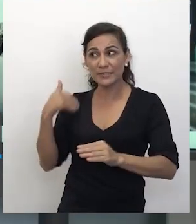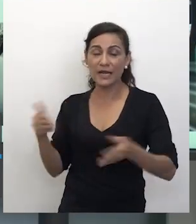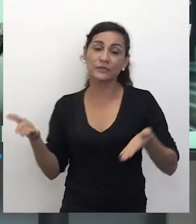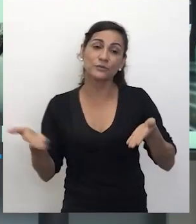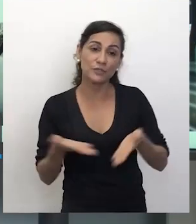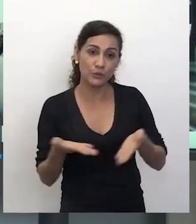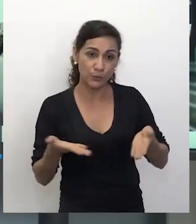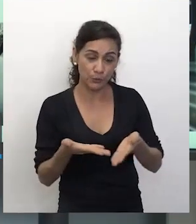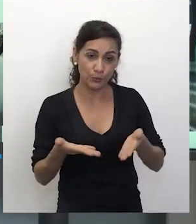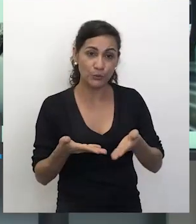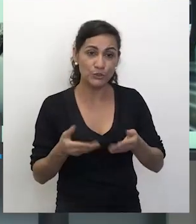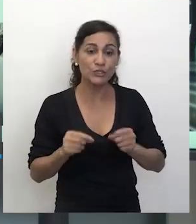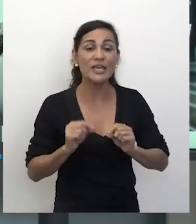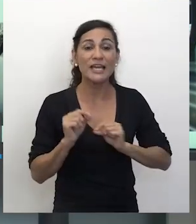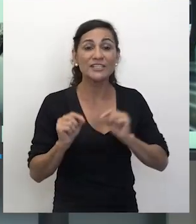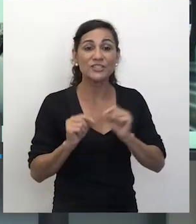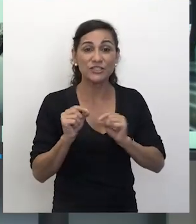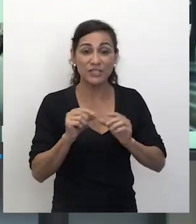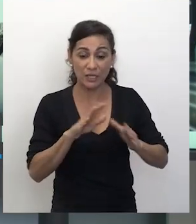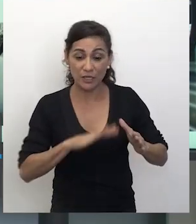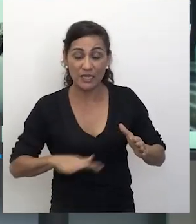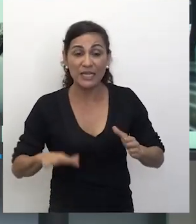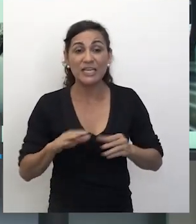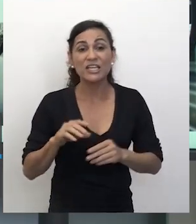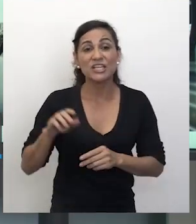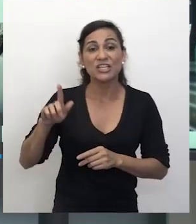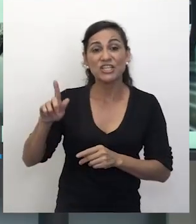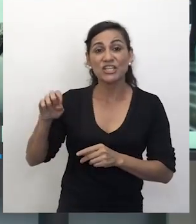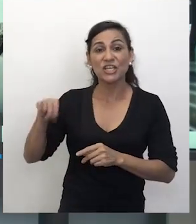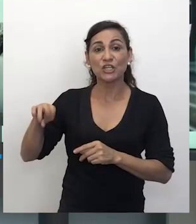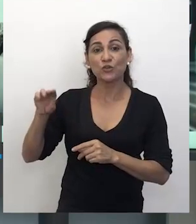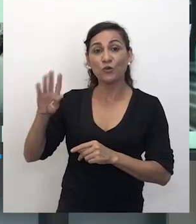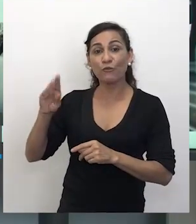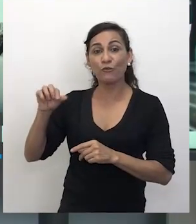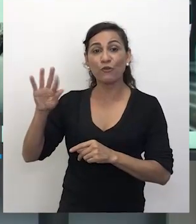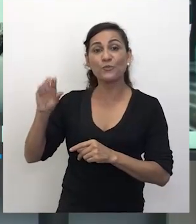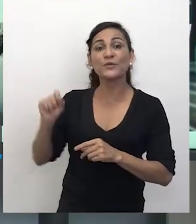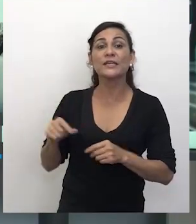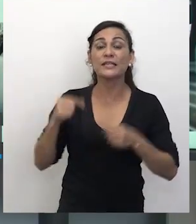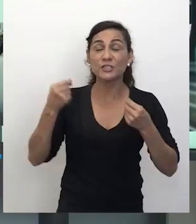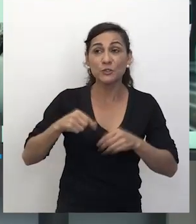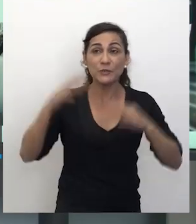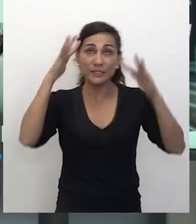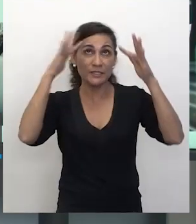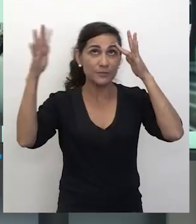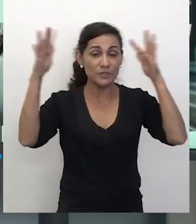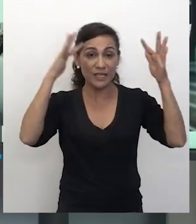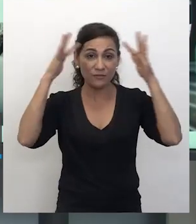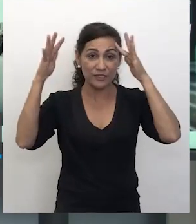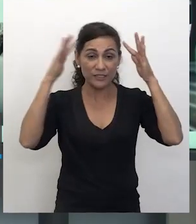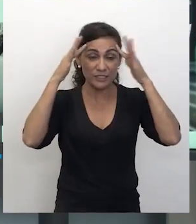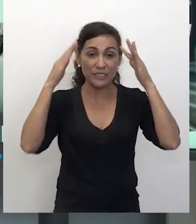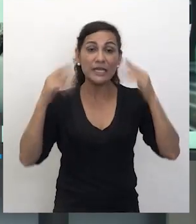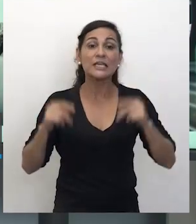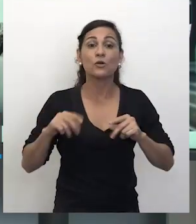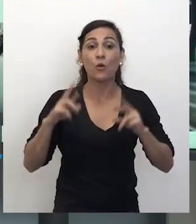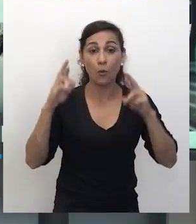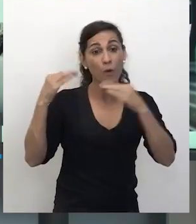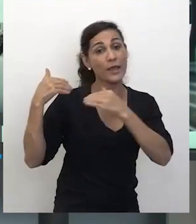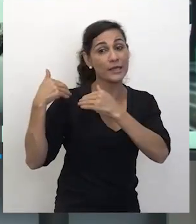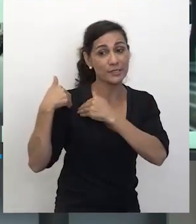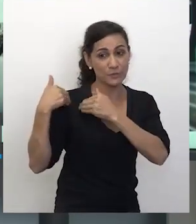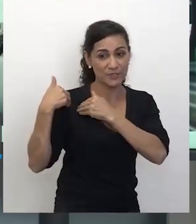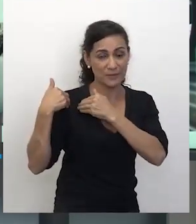hoje nós temos um cenário de xenofobia e de discriminações que nós precisamos refletir de maneira responsável e